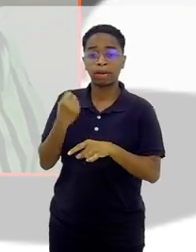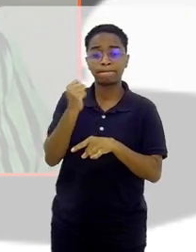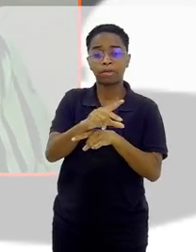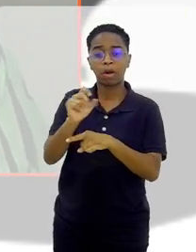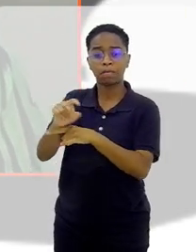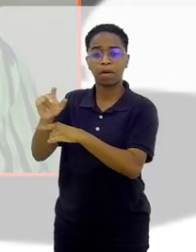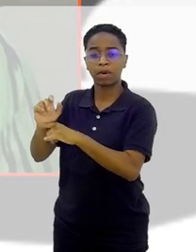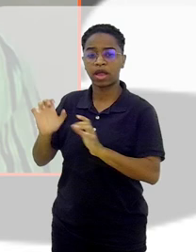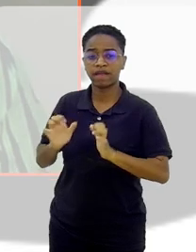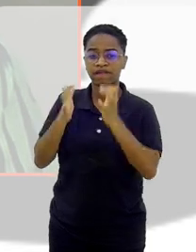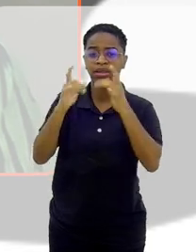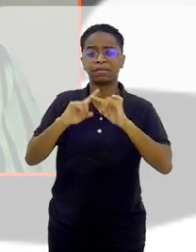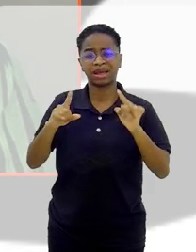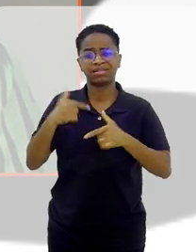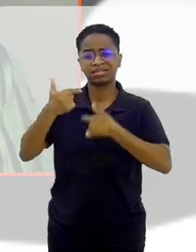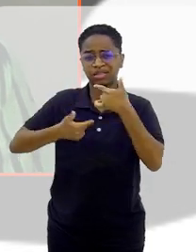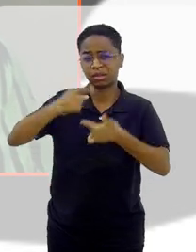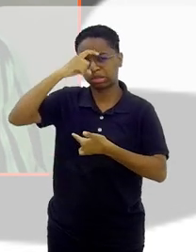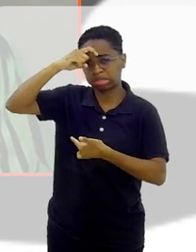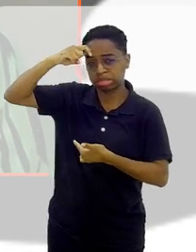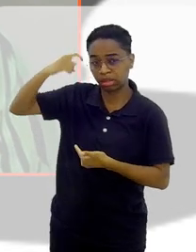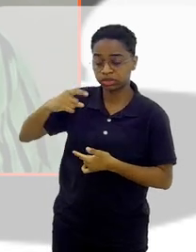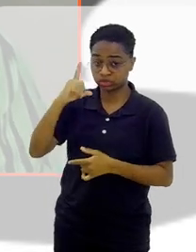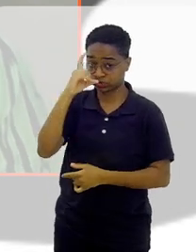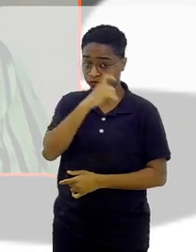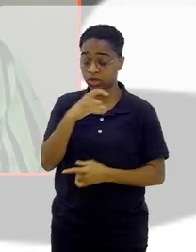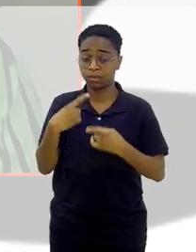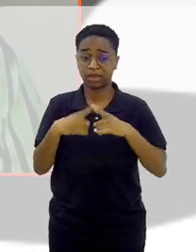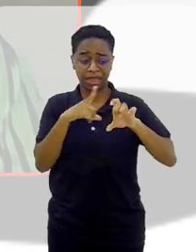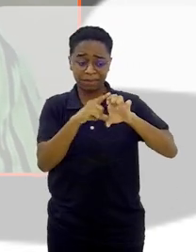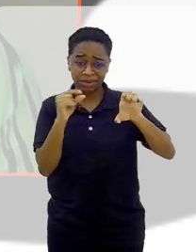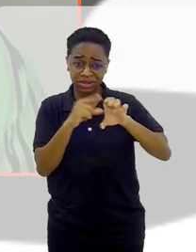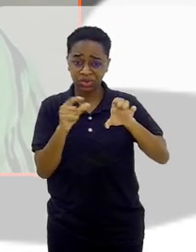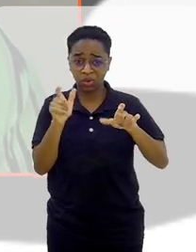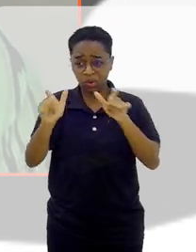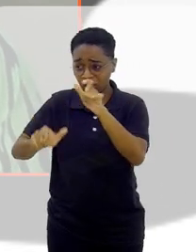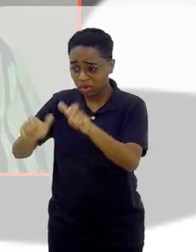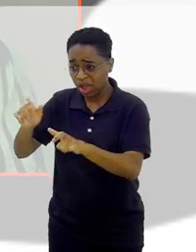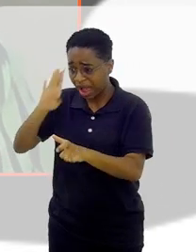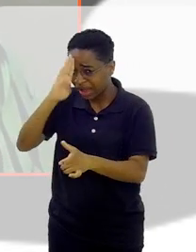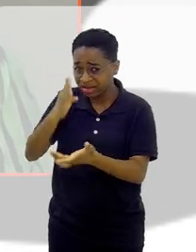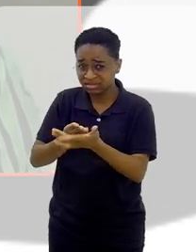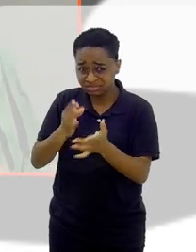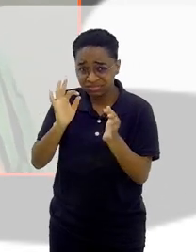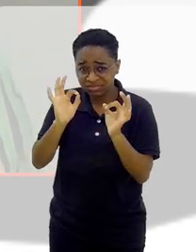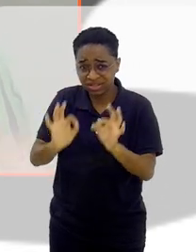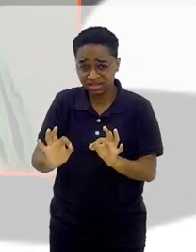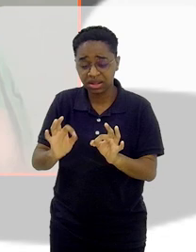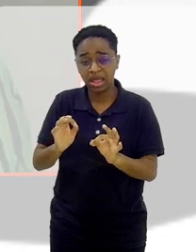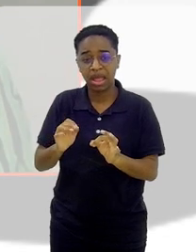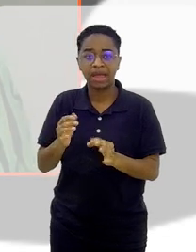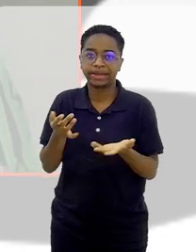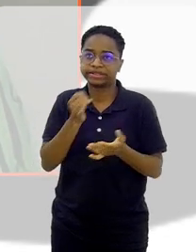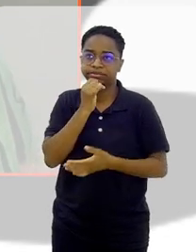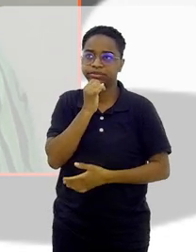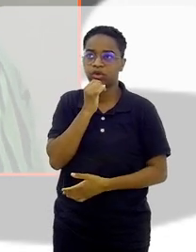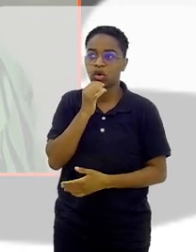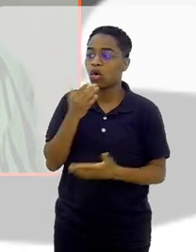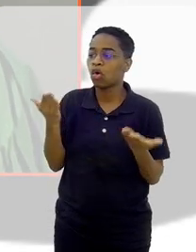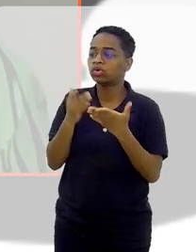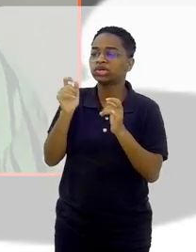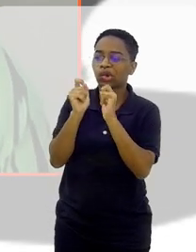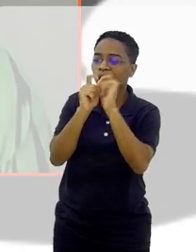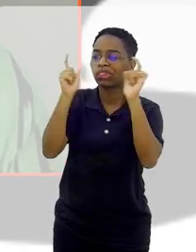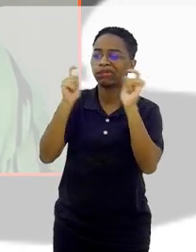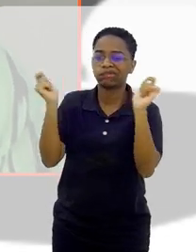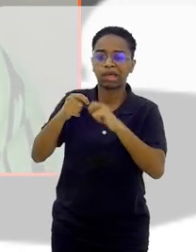Mas foi muito um trabalho de formiguinha, viu? Empreendedor, ninguém acredita naquela história de, ah, acordou e virou